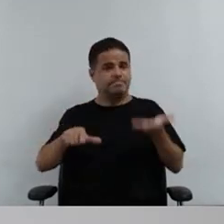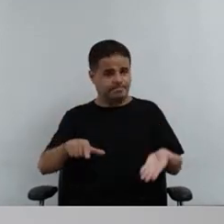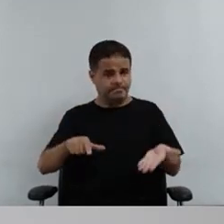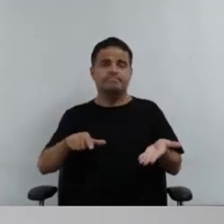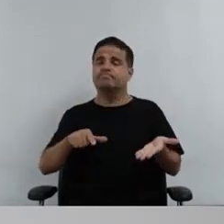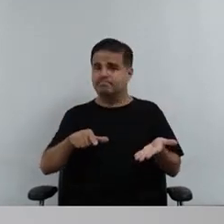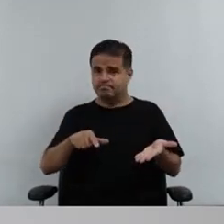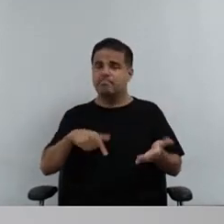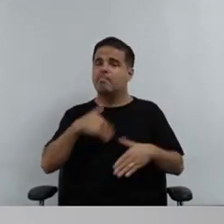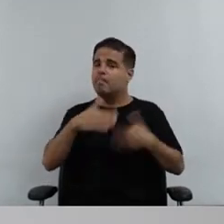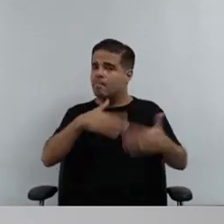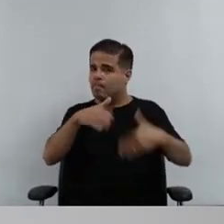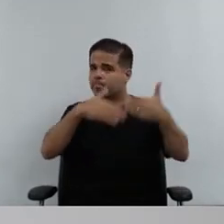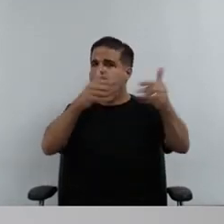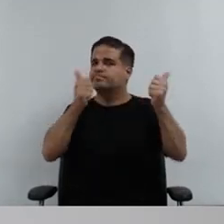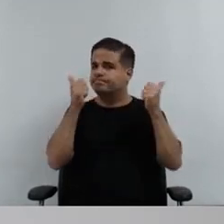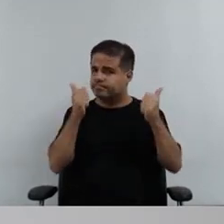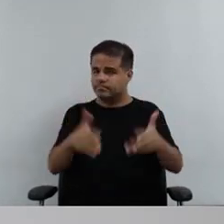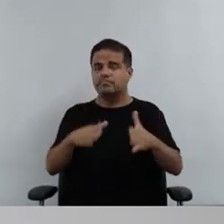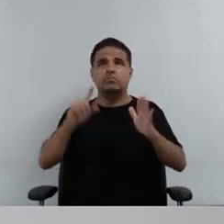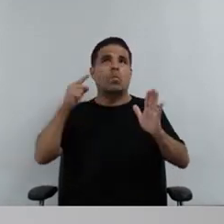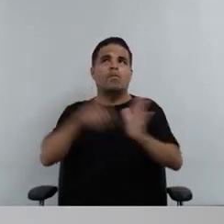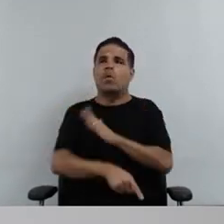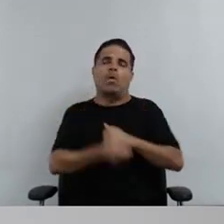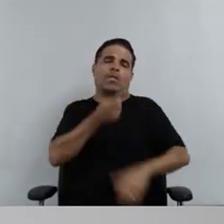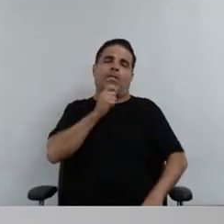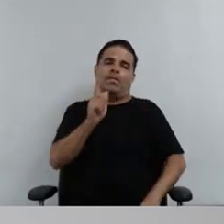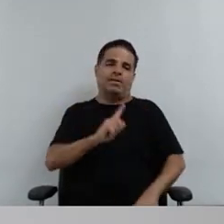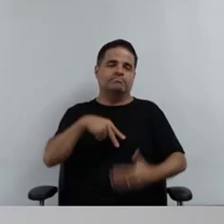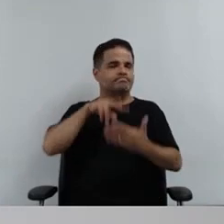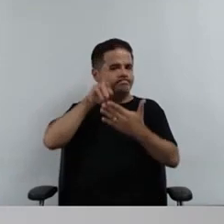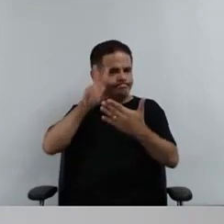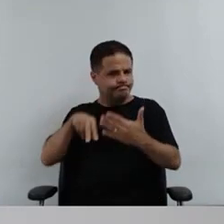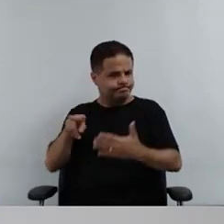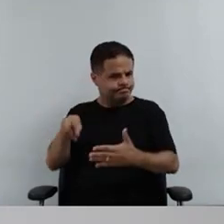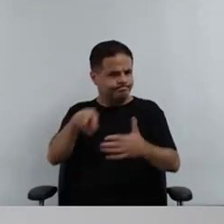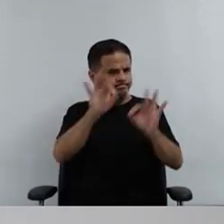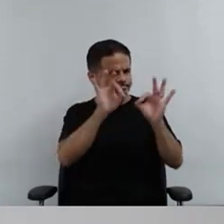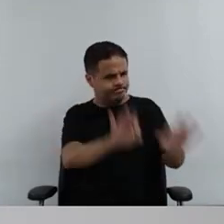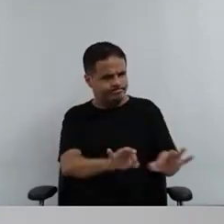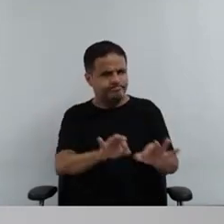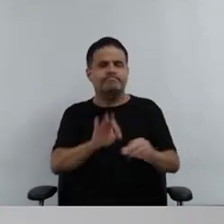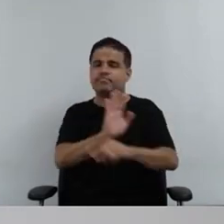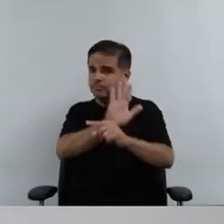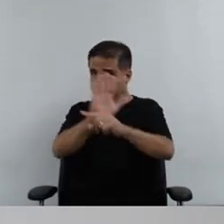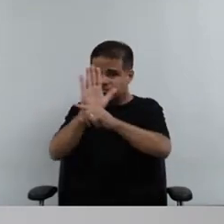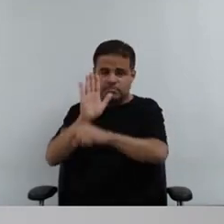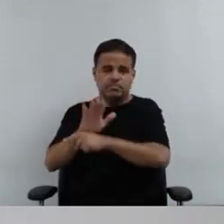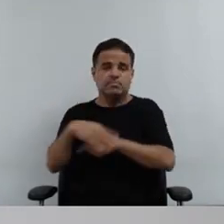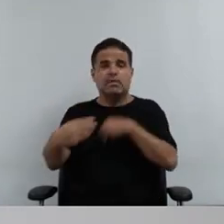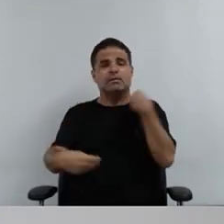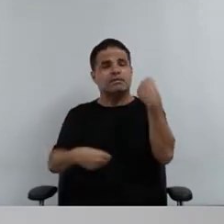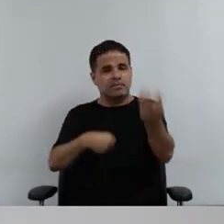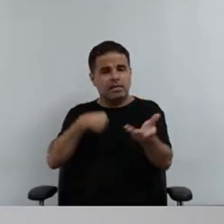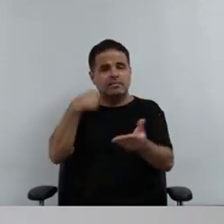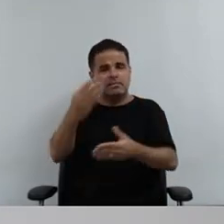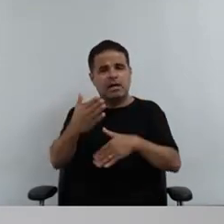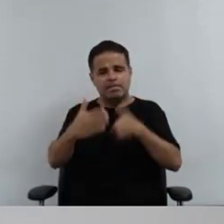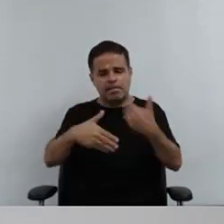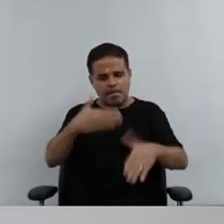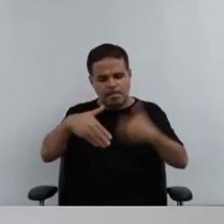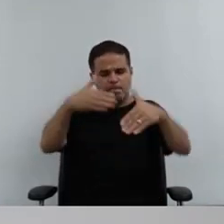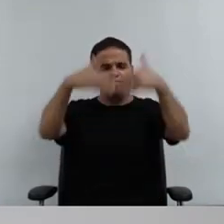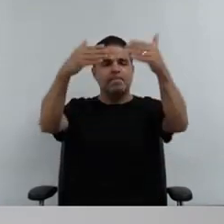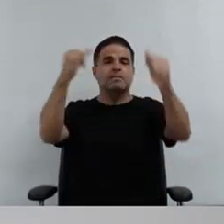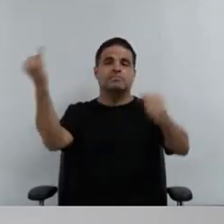claro que não fiz aqui uma, um estudo aprofundado, mas numa leitura aqui, né, de fato, vai trazer avanços muito